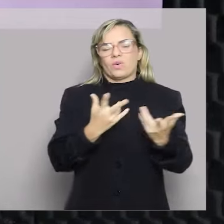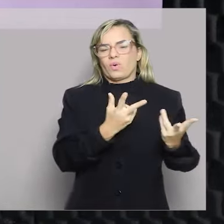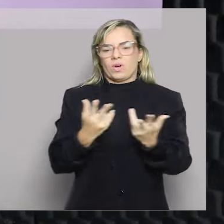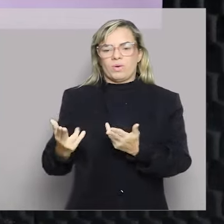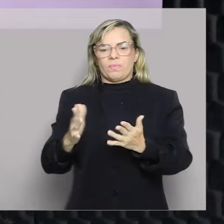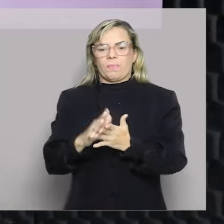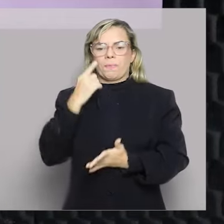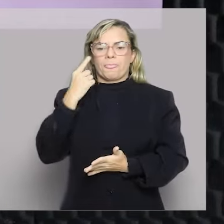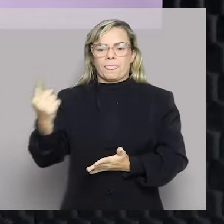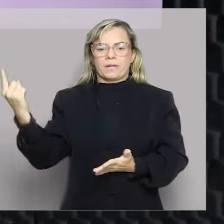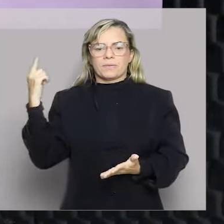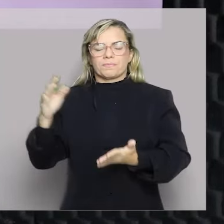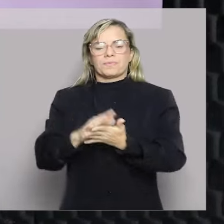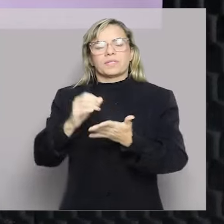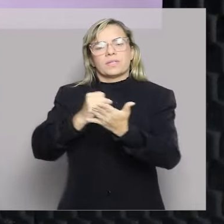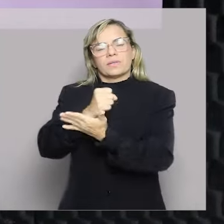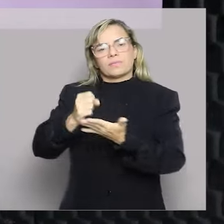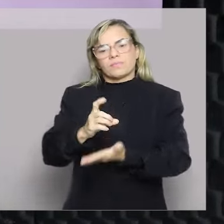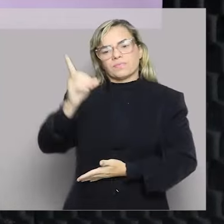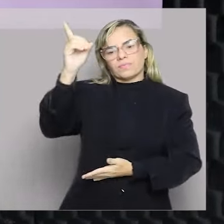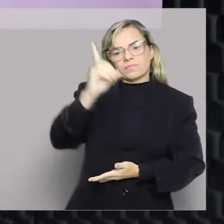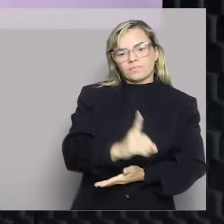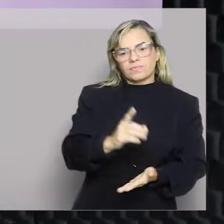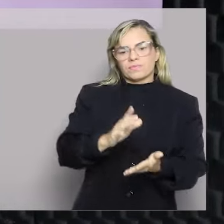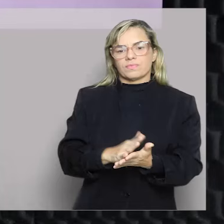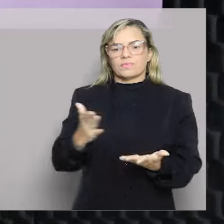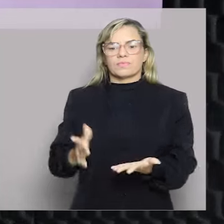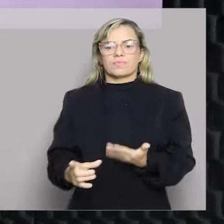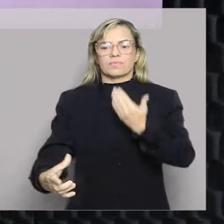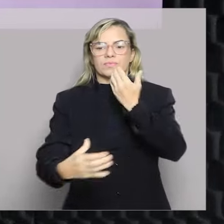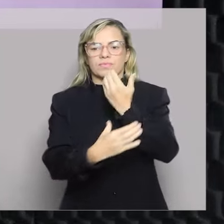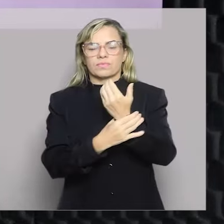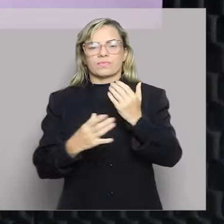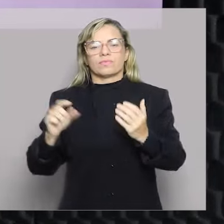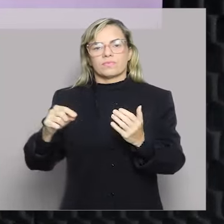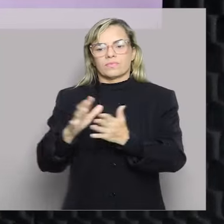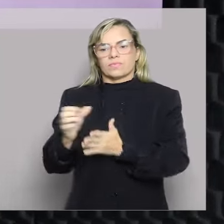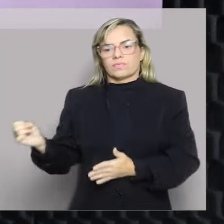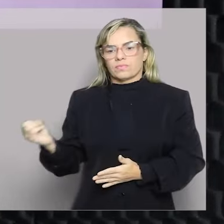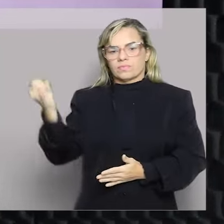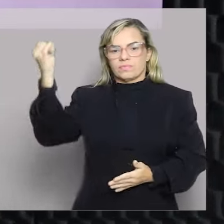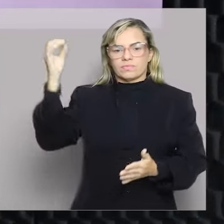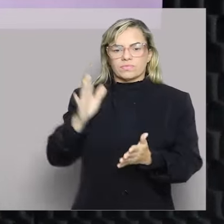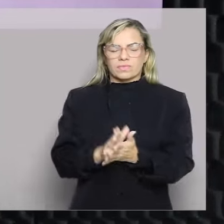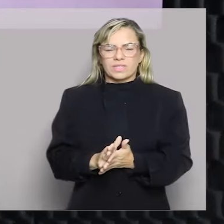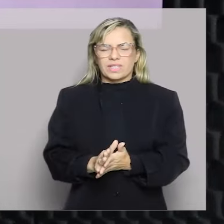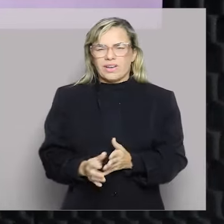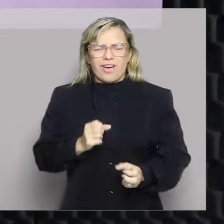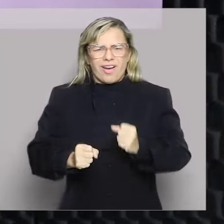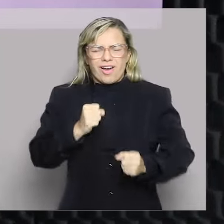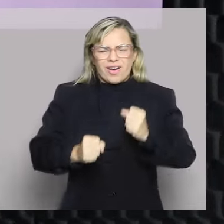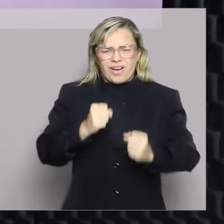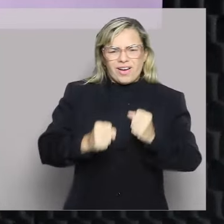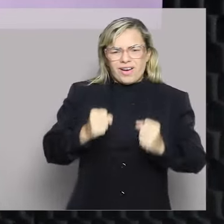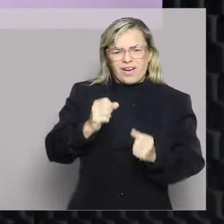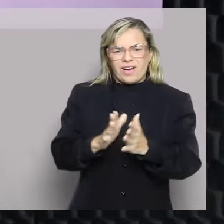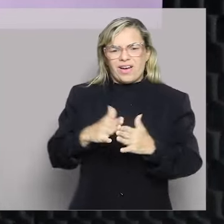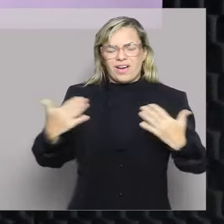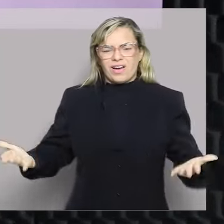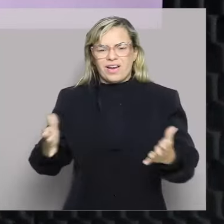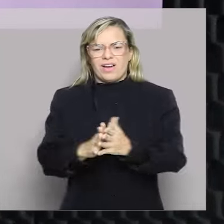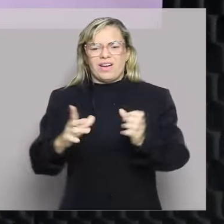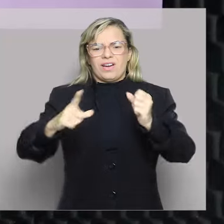Mas olha aqui, noções de direito, direitos e garantias fundamentais. Tem gente que vai sair correndo, não, vou abrir o artigo 5º, vê só.